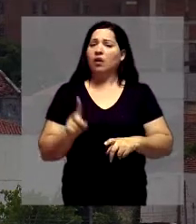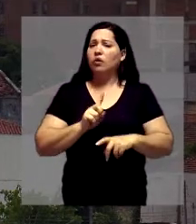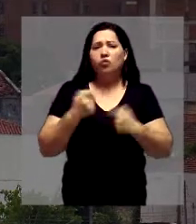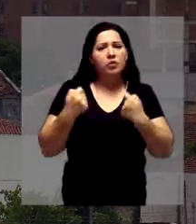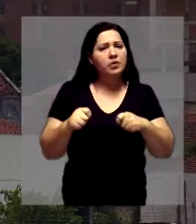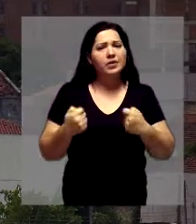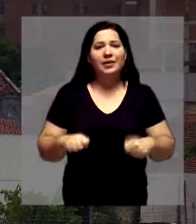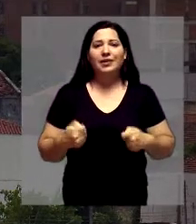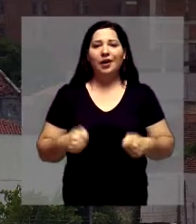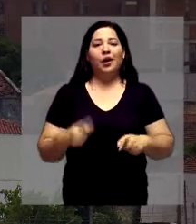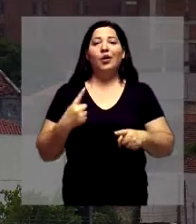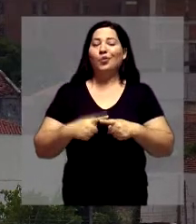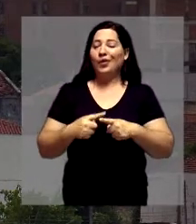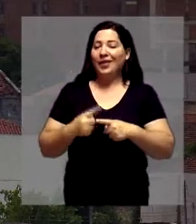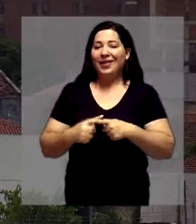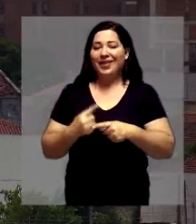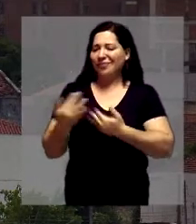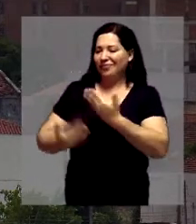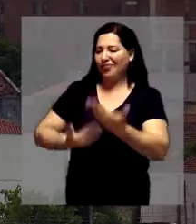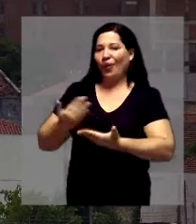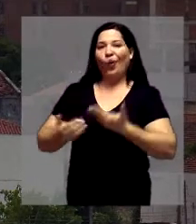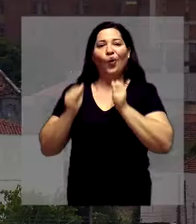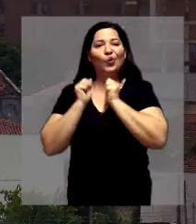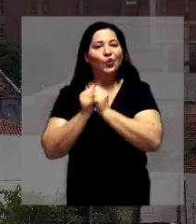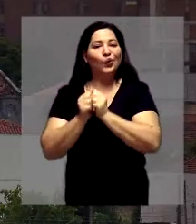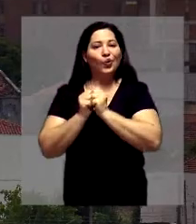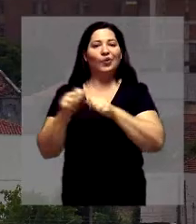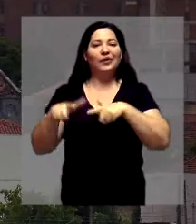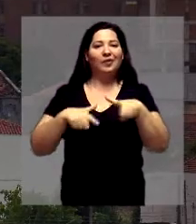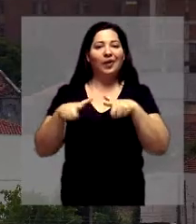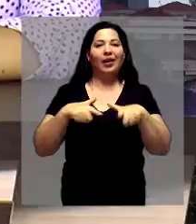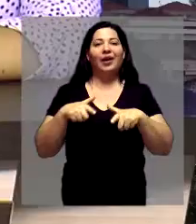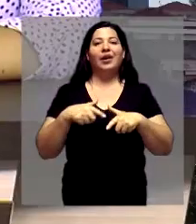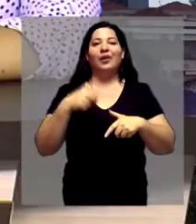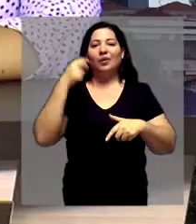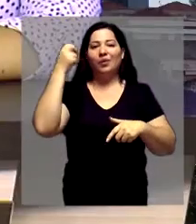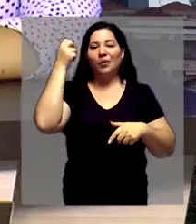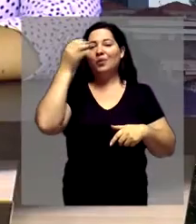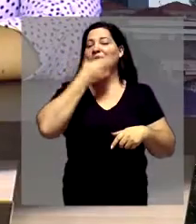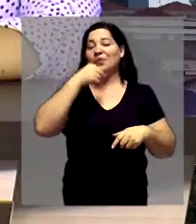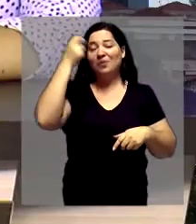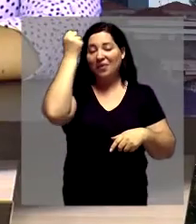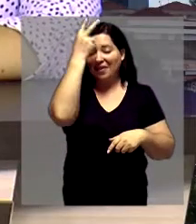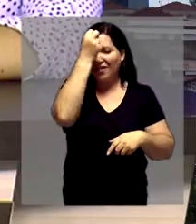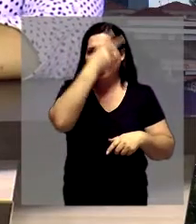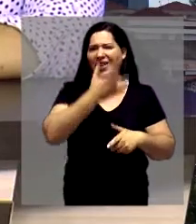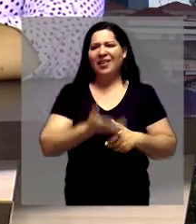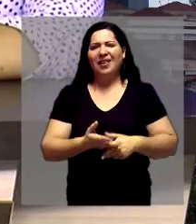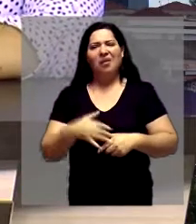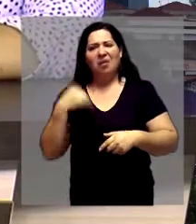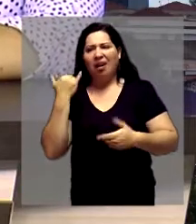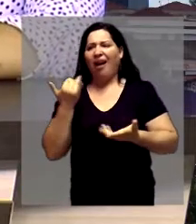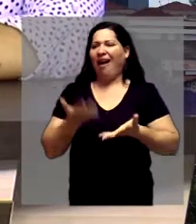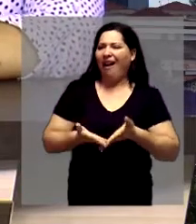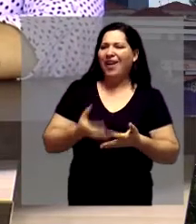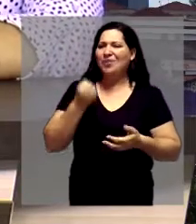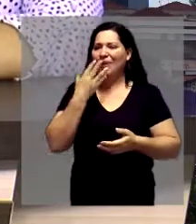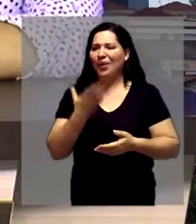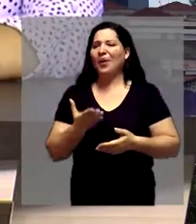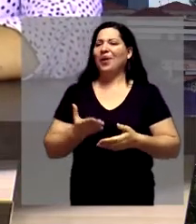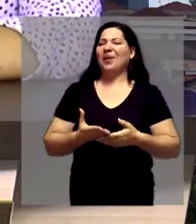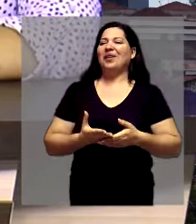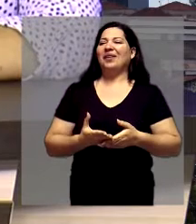Pelo relacionamento harmônico que a gente tem, eu posso encaminhar uma sugestão, ó, prefeito, o você acha da gente fazer isso aqui? Você acha importante esse